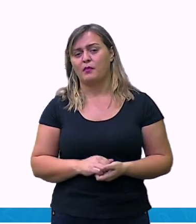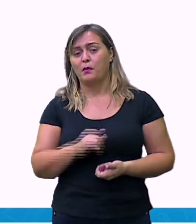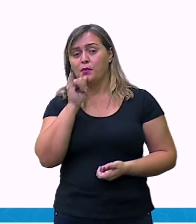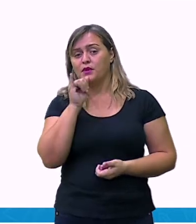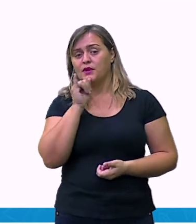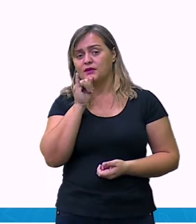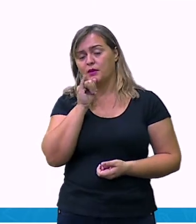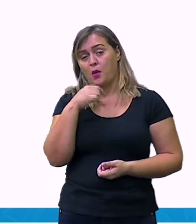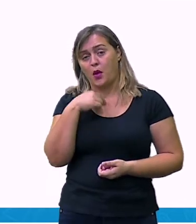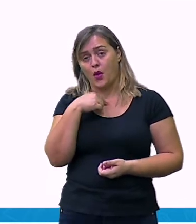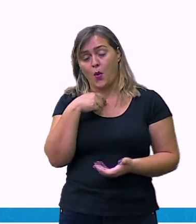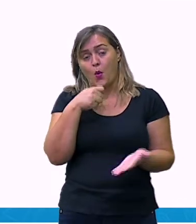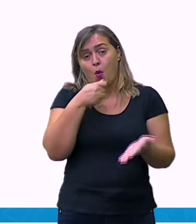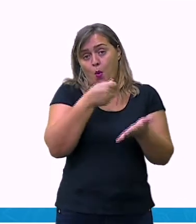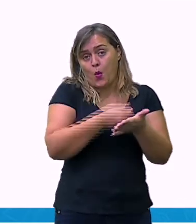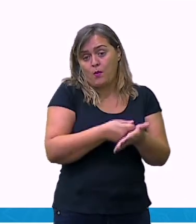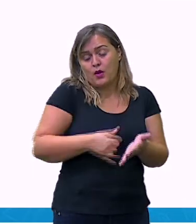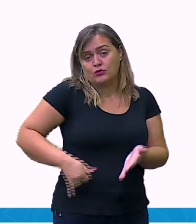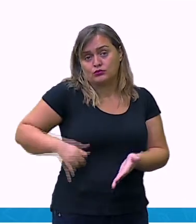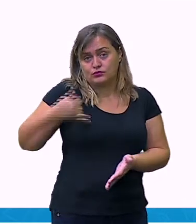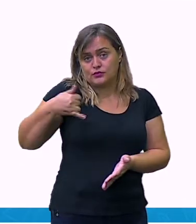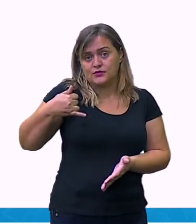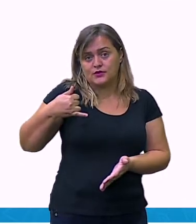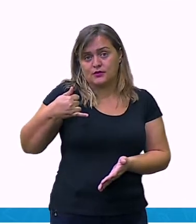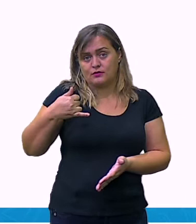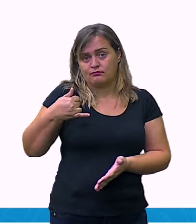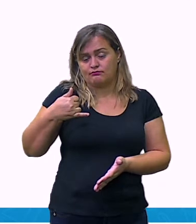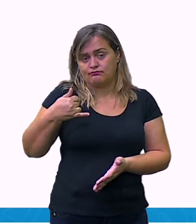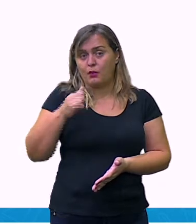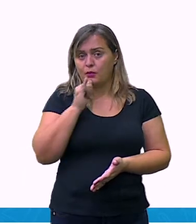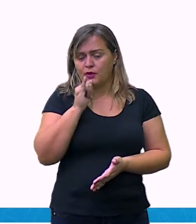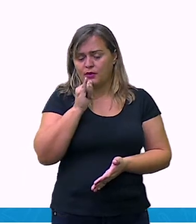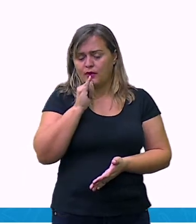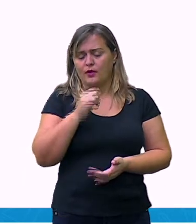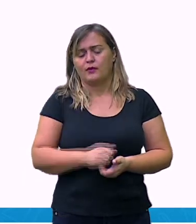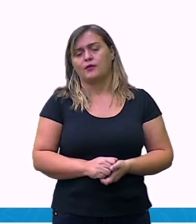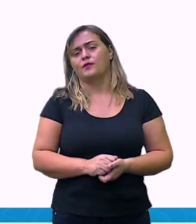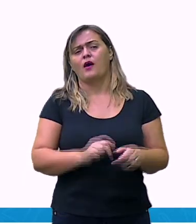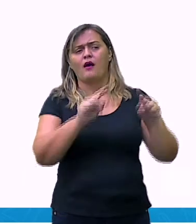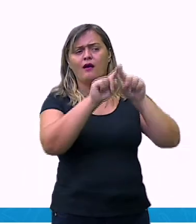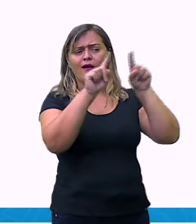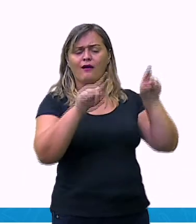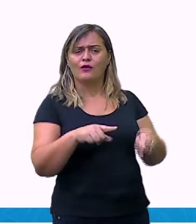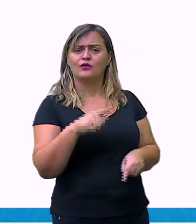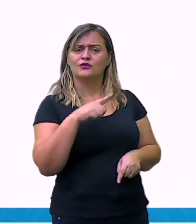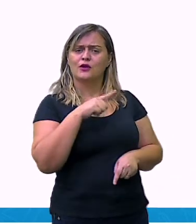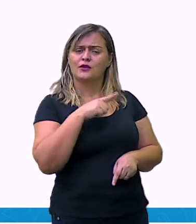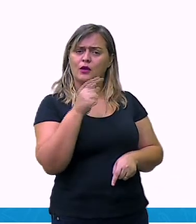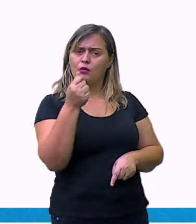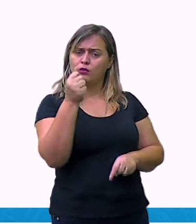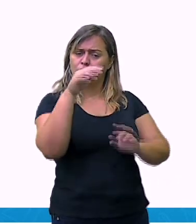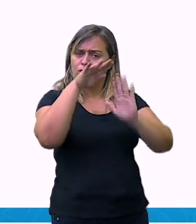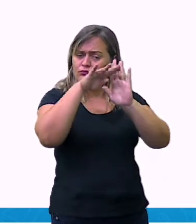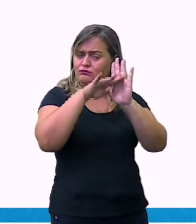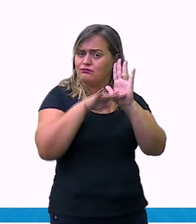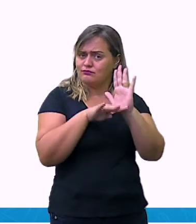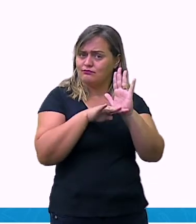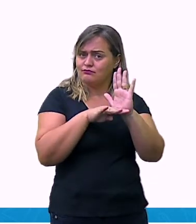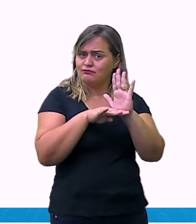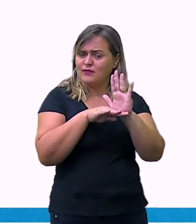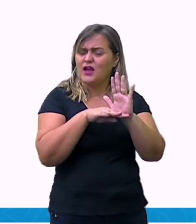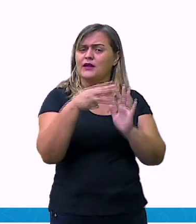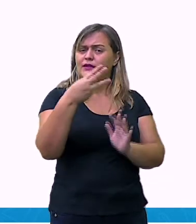um celular. E a loja está com essa promoção, 30% de desconto.